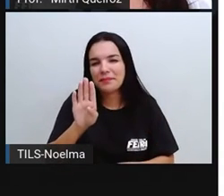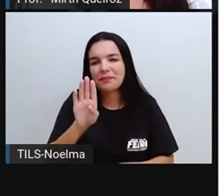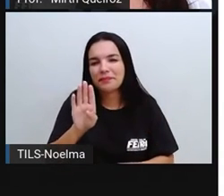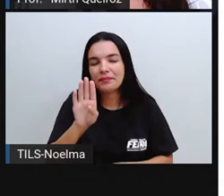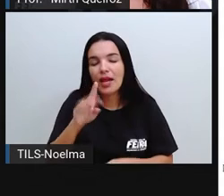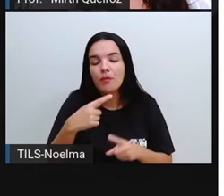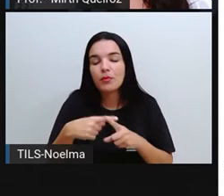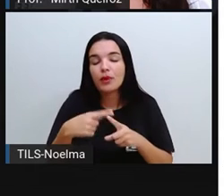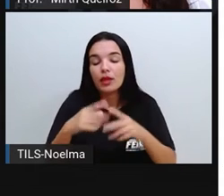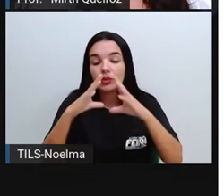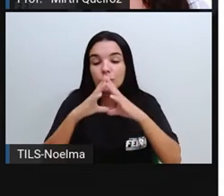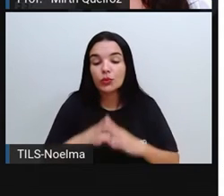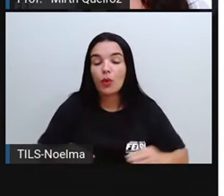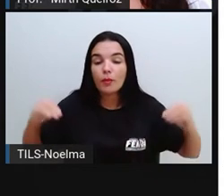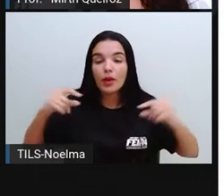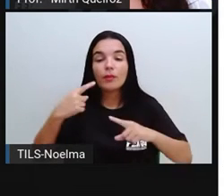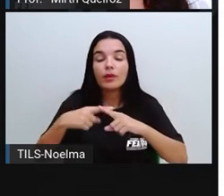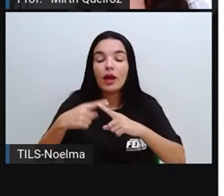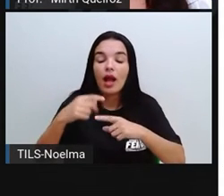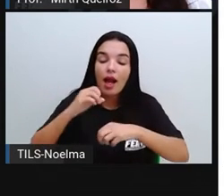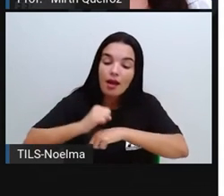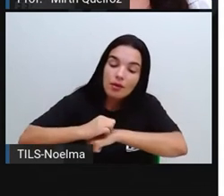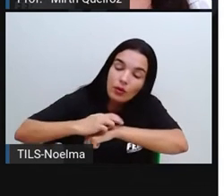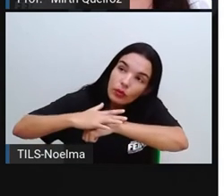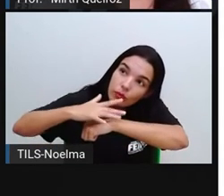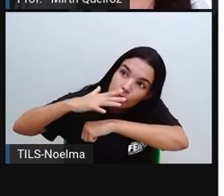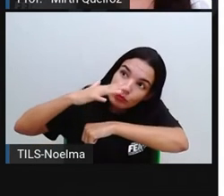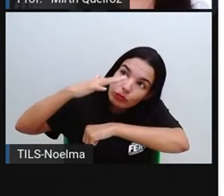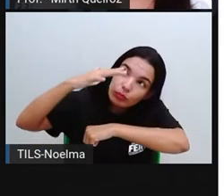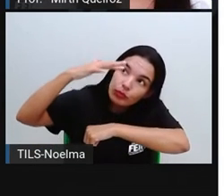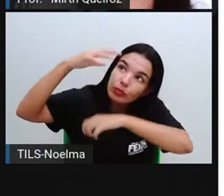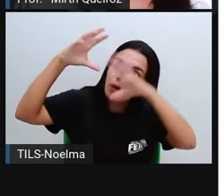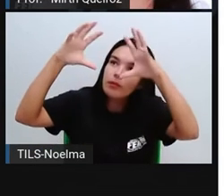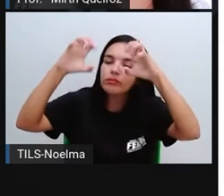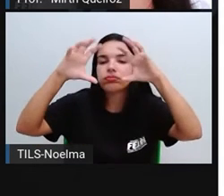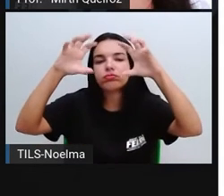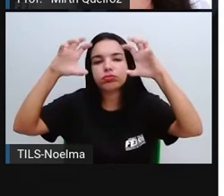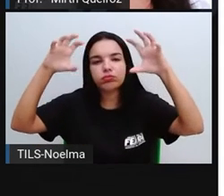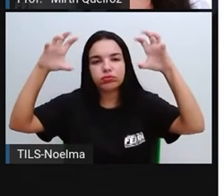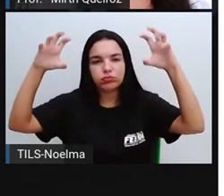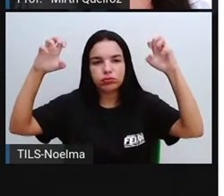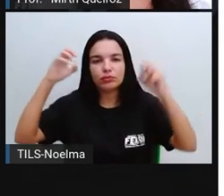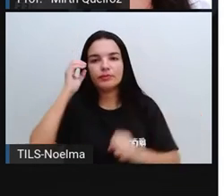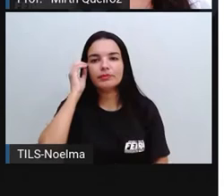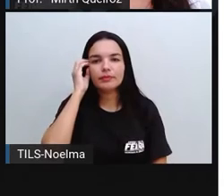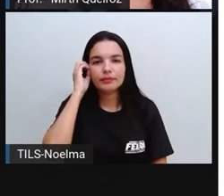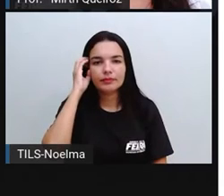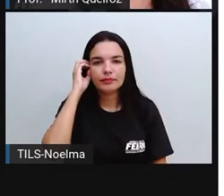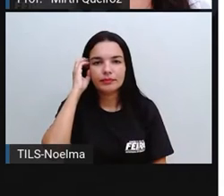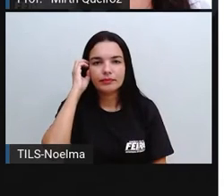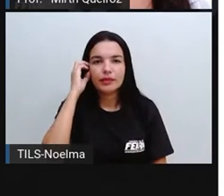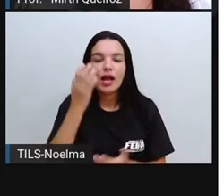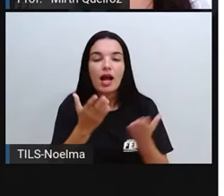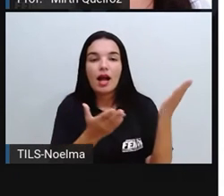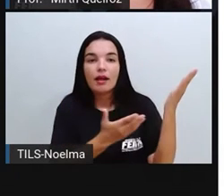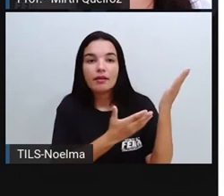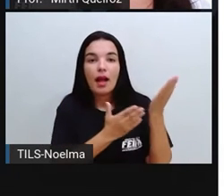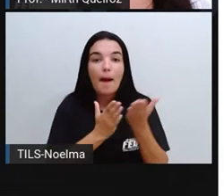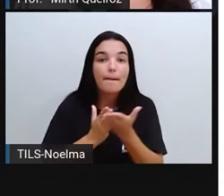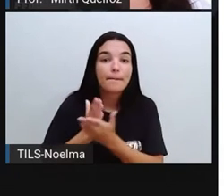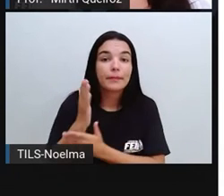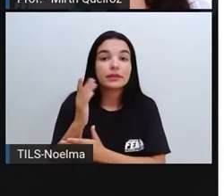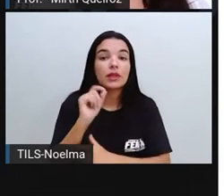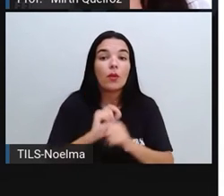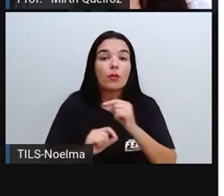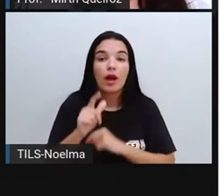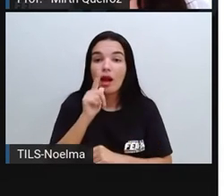devido ao quê? Ao processo de evaporação, que é quando ela passa para o estado gasoso, certo? É a